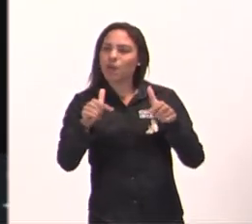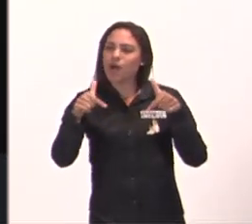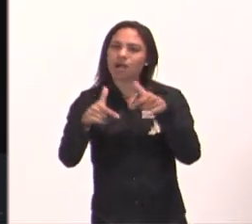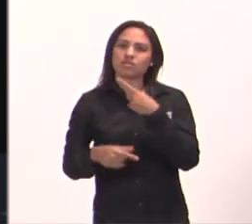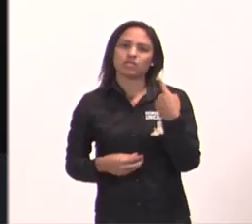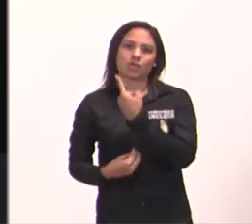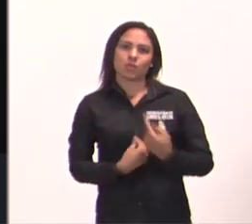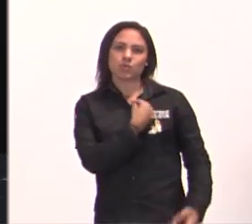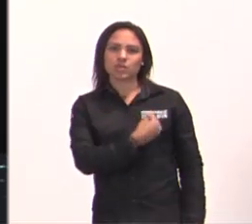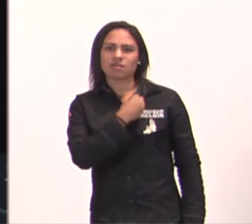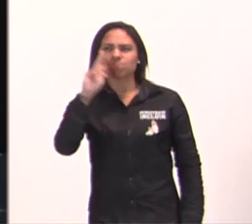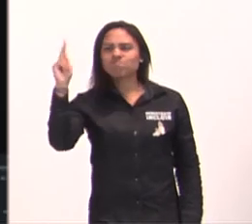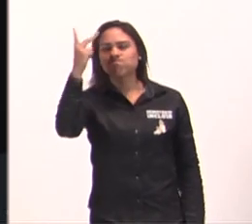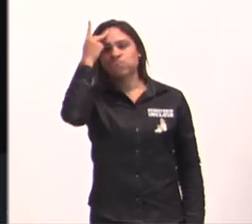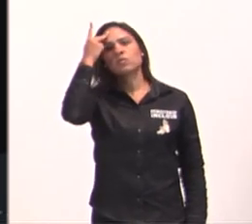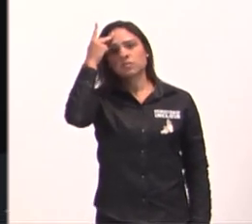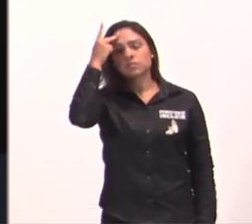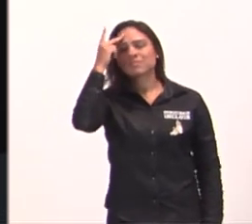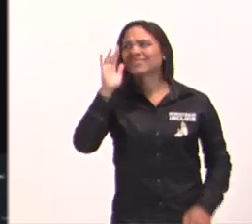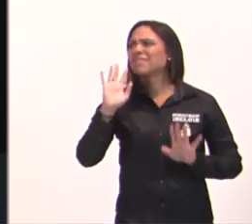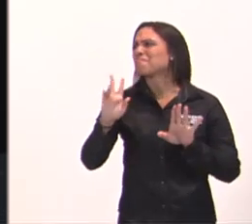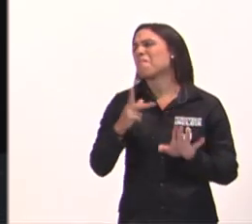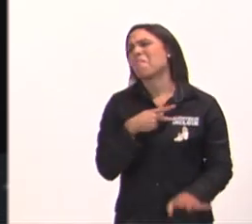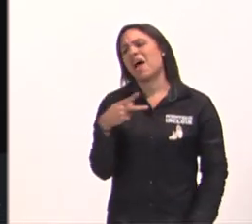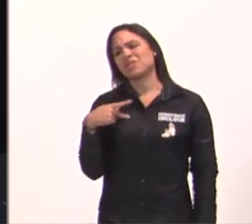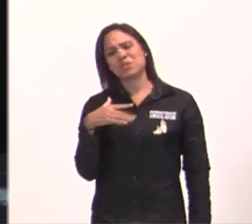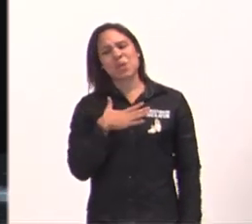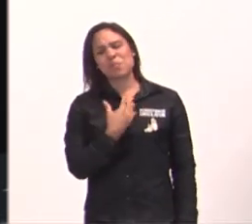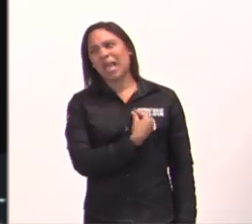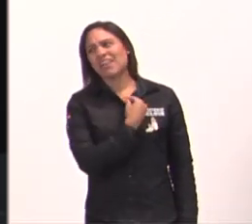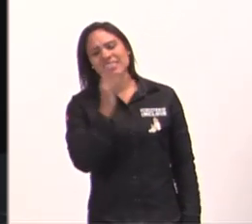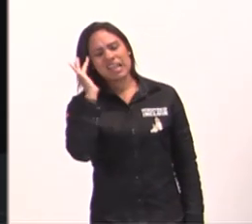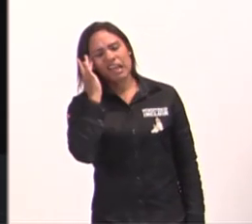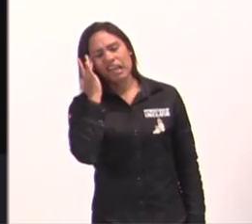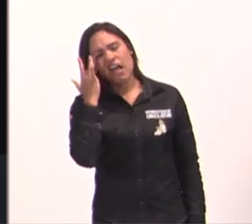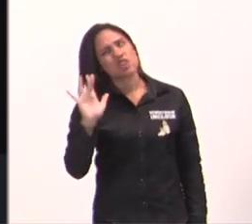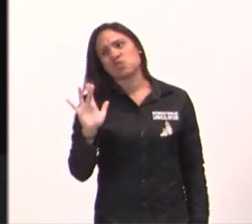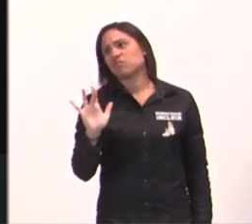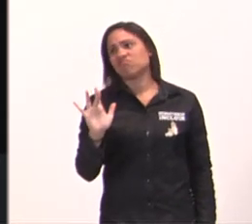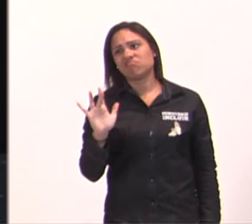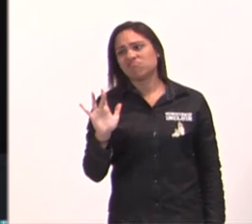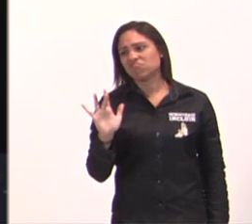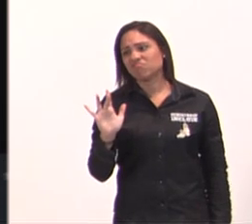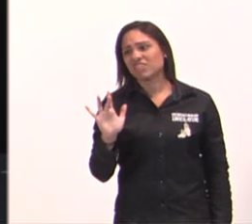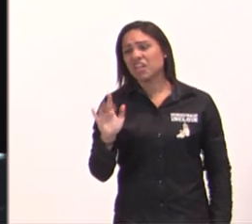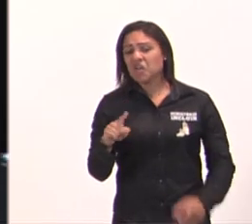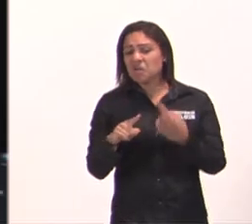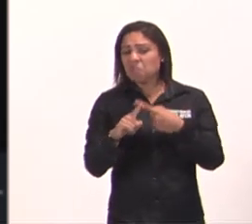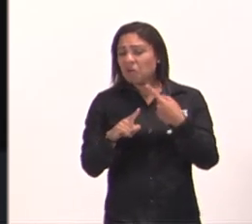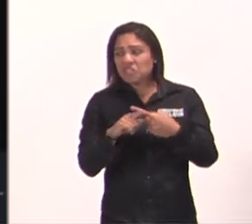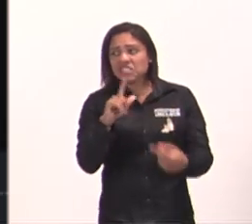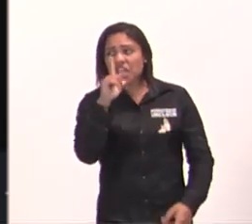vida das pessoas, pastor, na minha vida, eu acho que não, esse rio que é